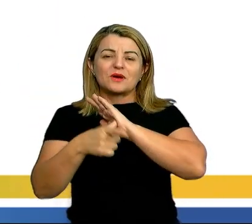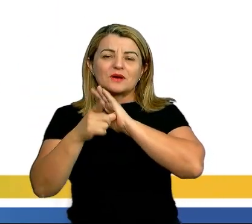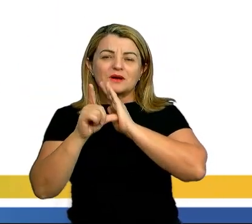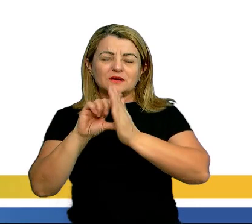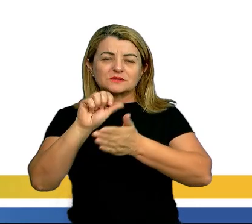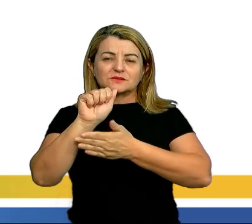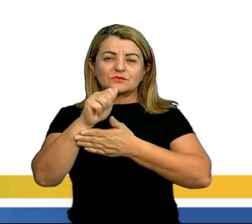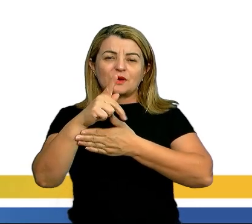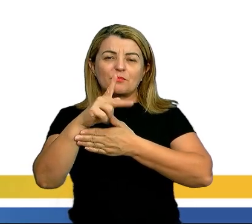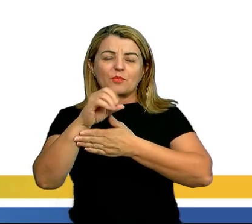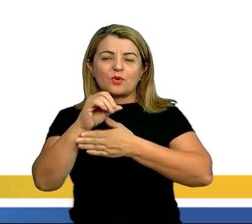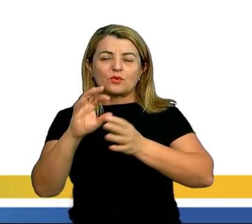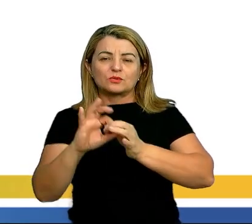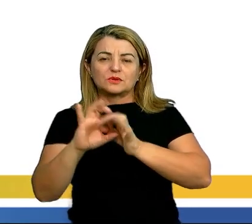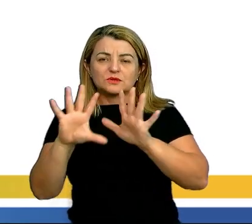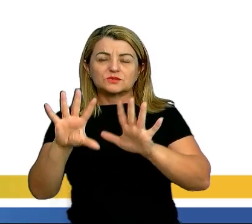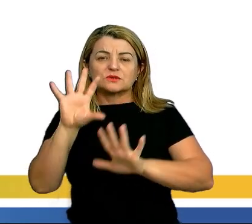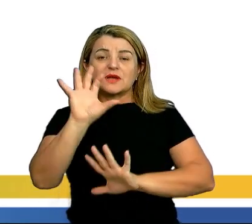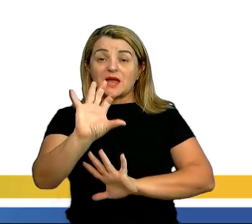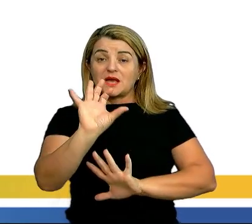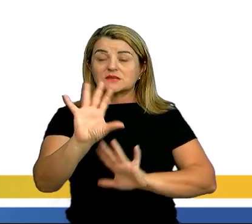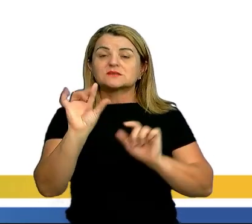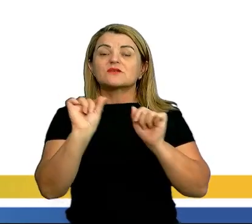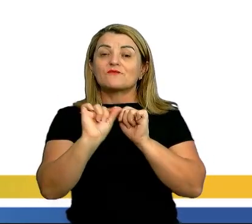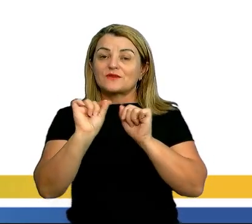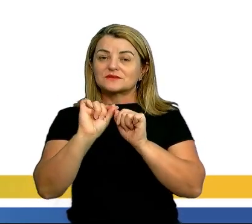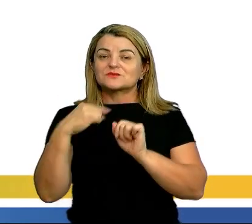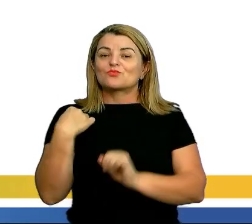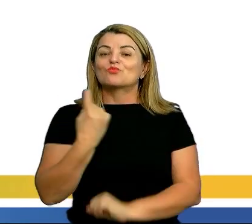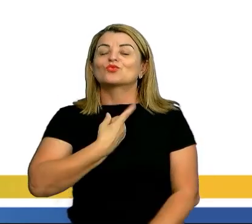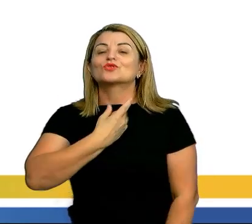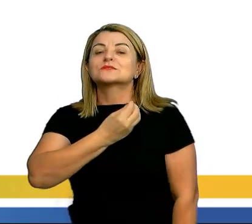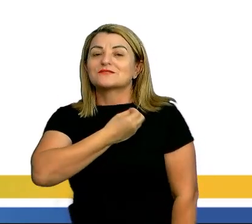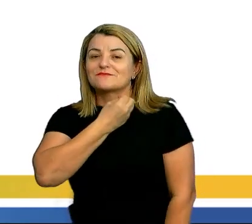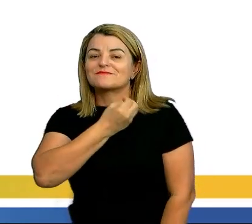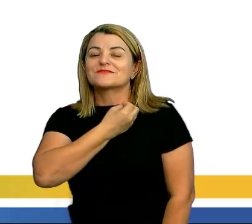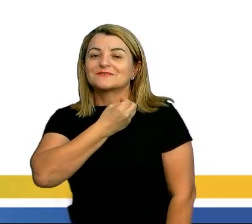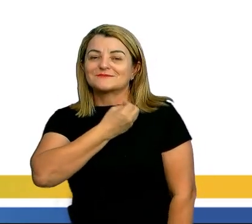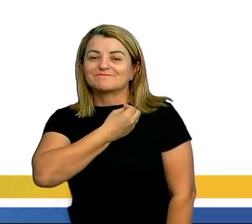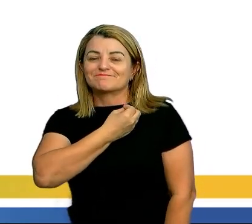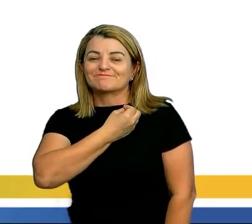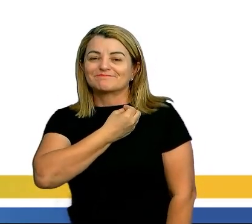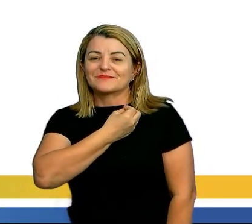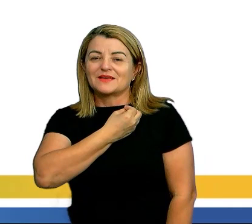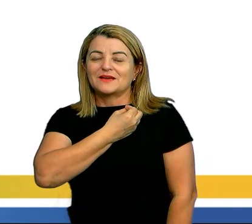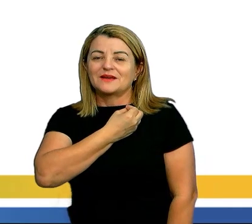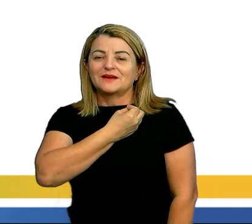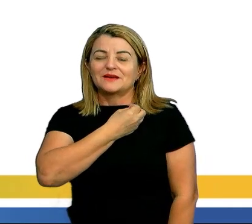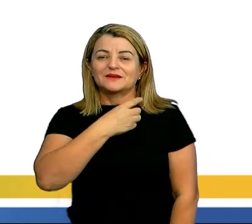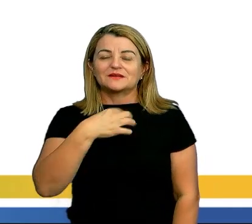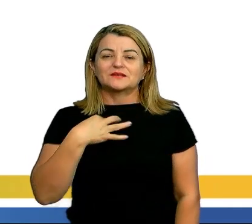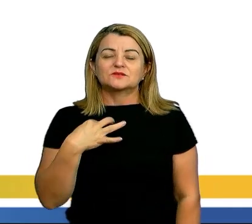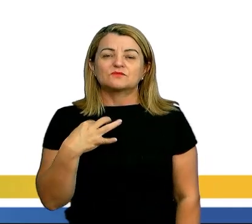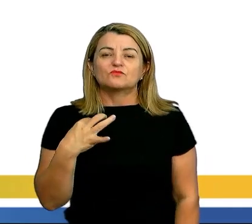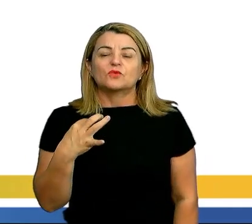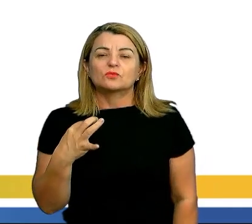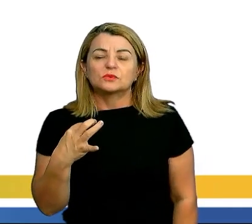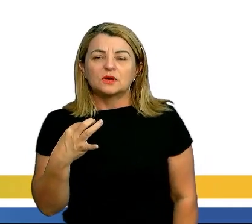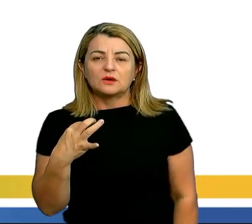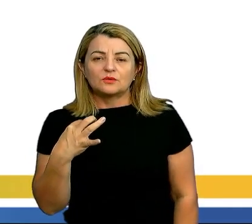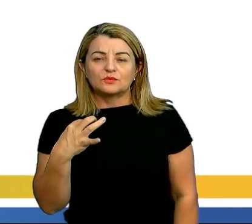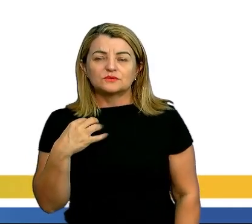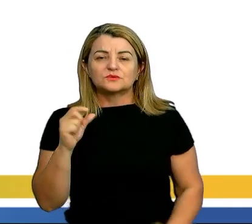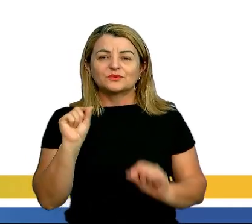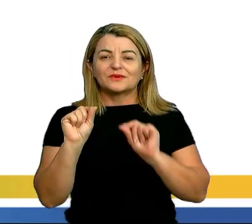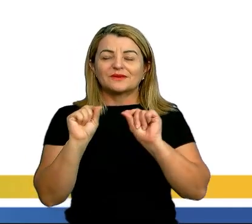seu curso visível. Assim façamos nossa vida um dia, e se entes, Lídia, voluntariamente, que